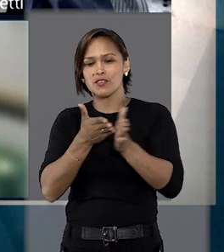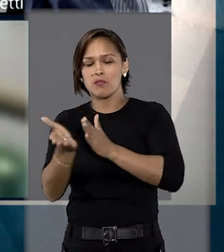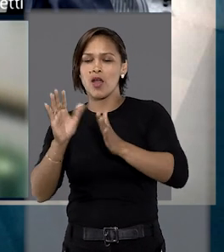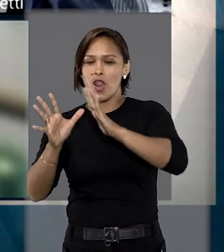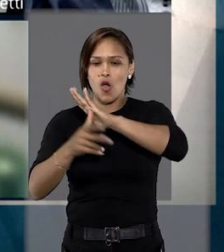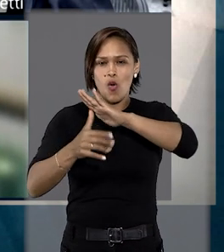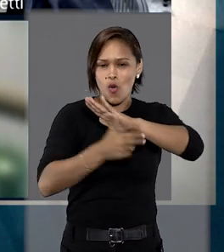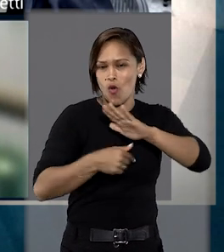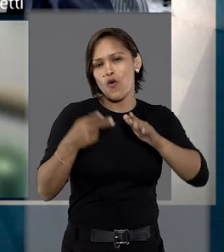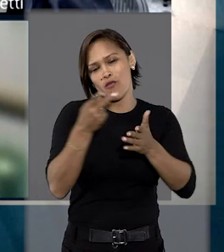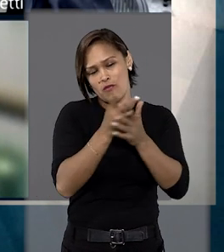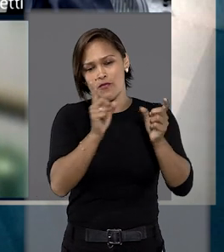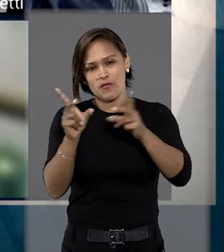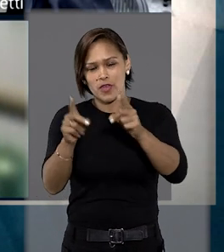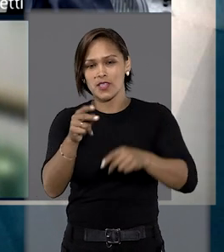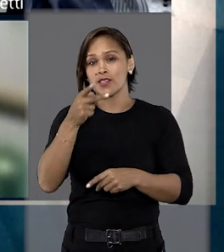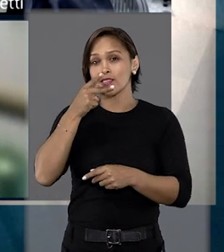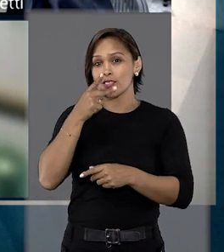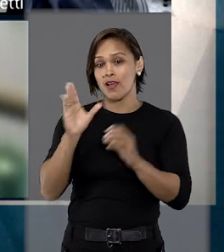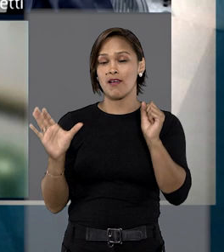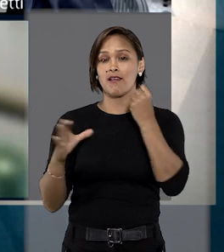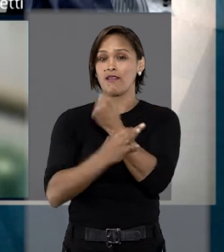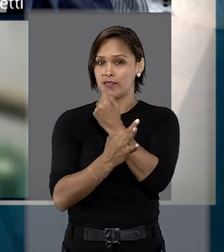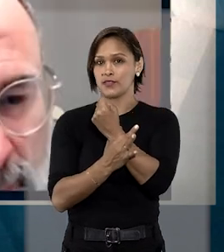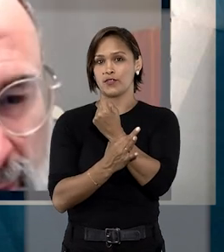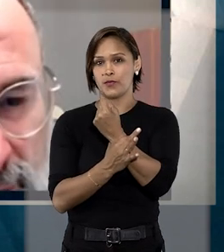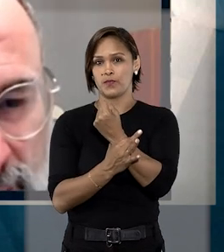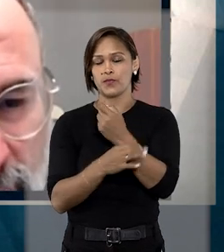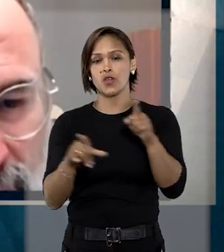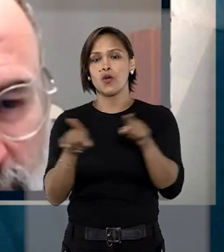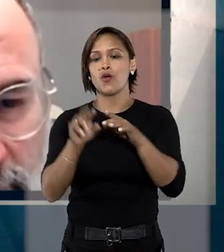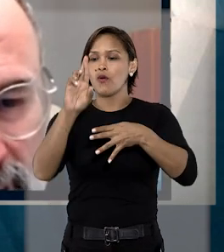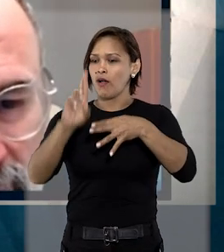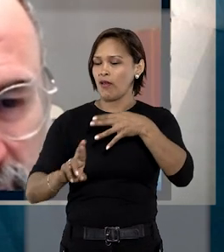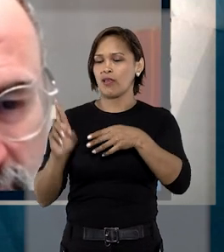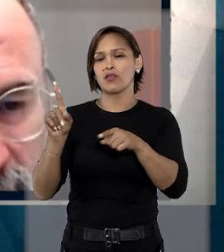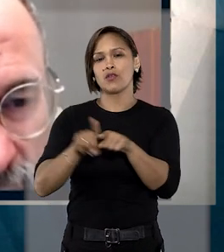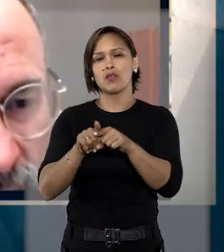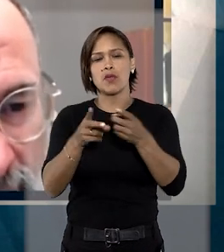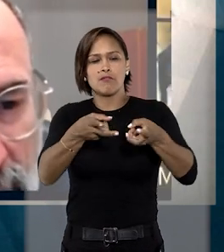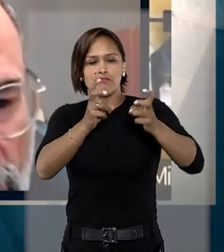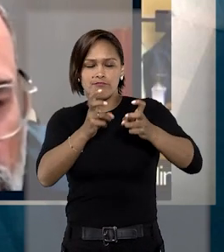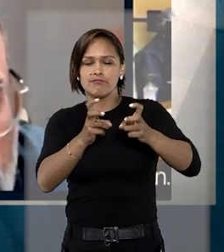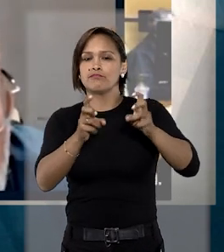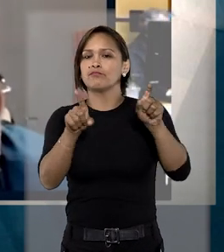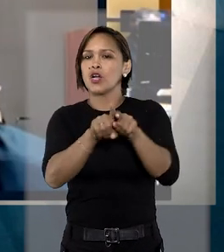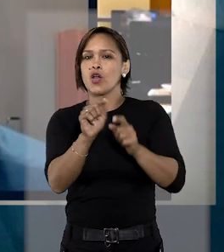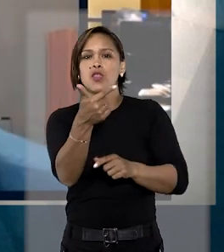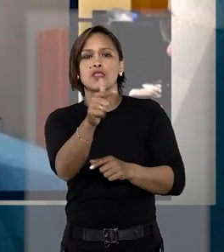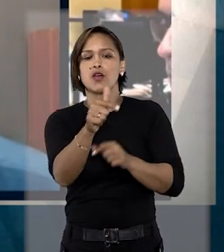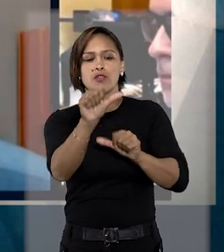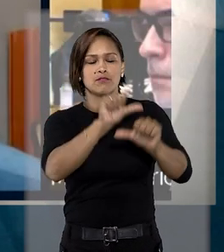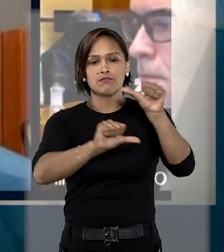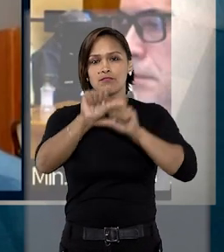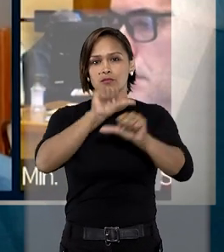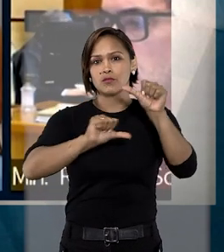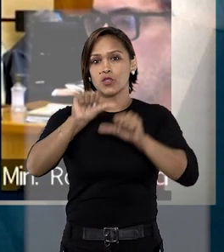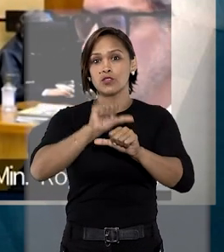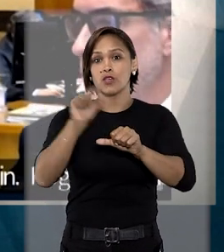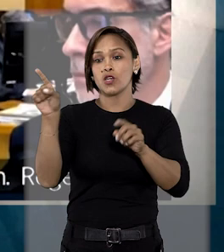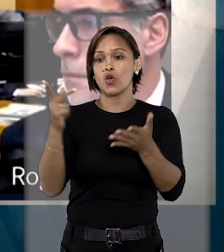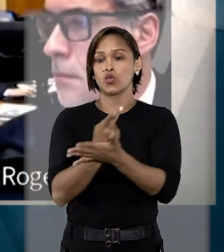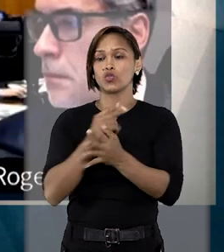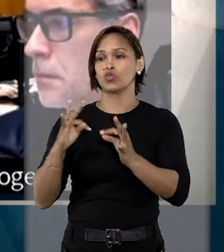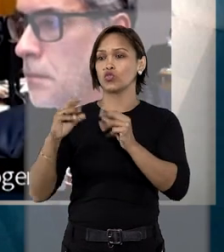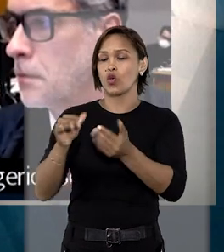contrabando, com rede extensa de garantidores. O relator também observou que não houve modificação quanto à